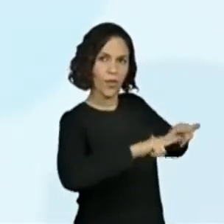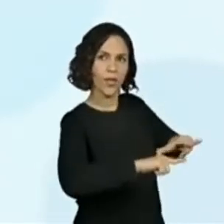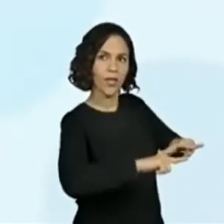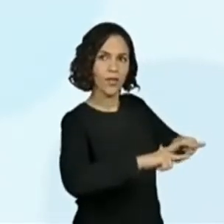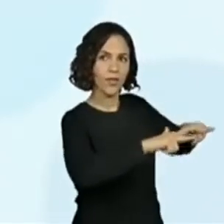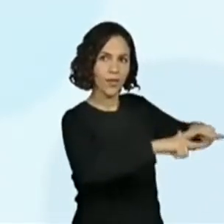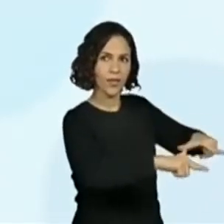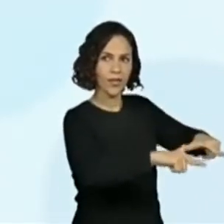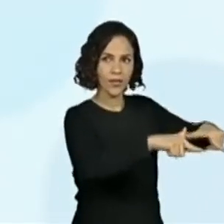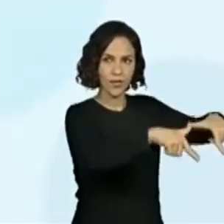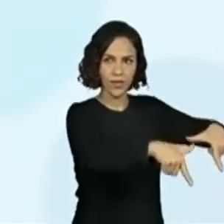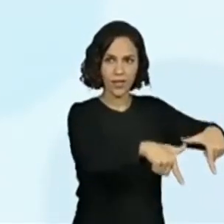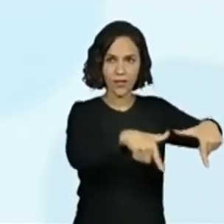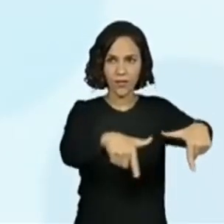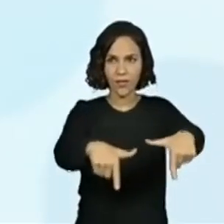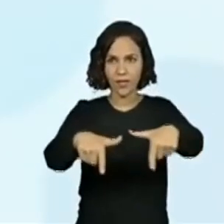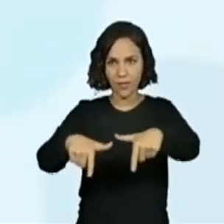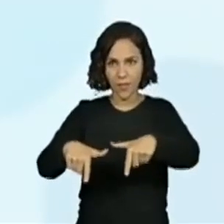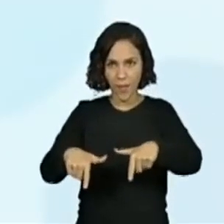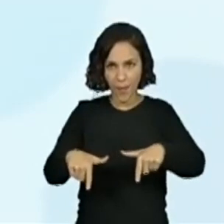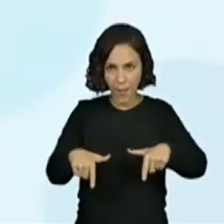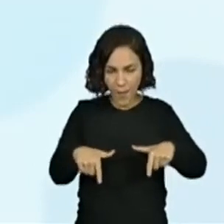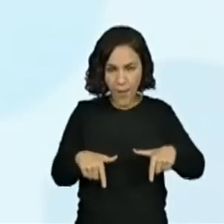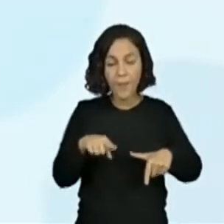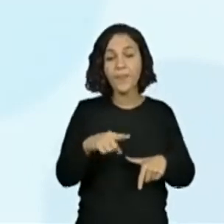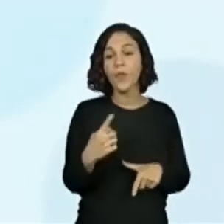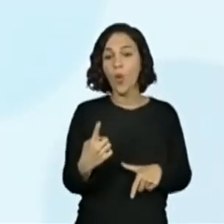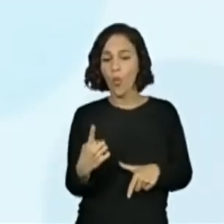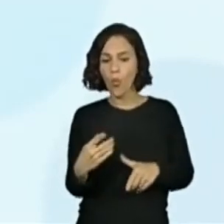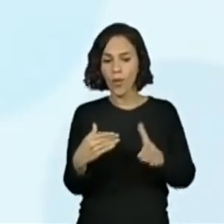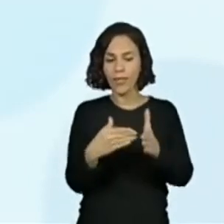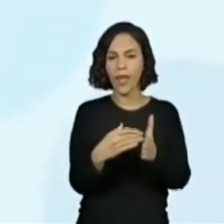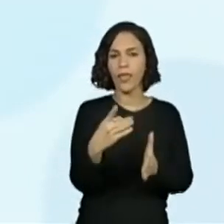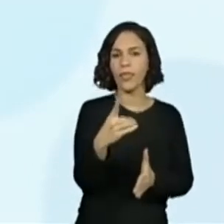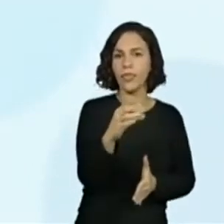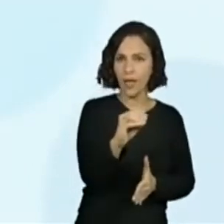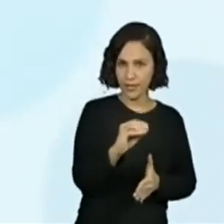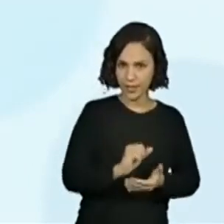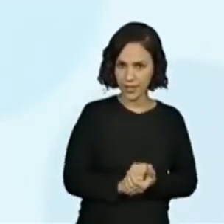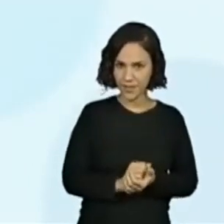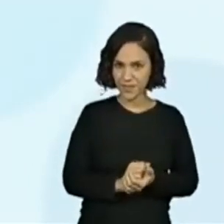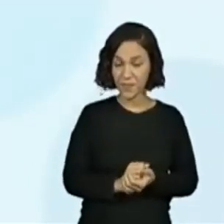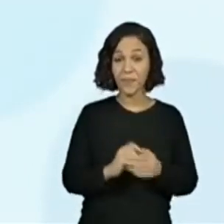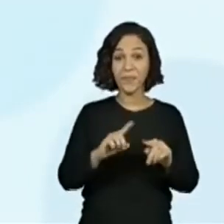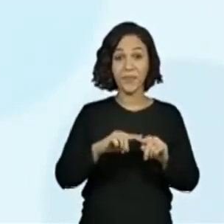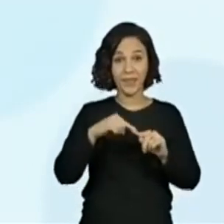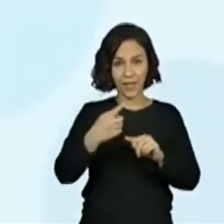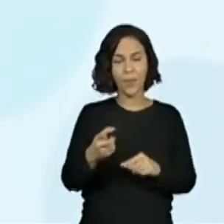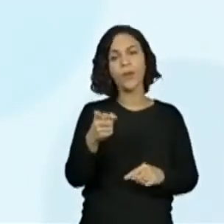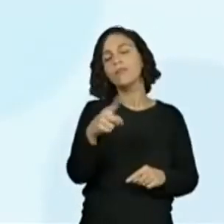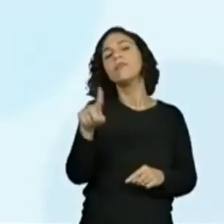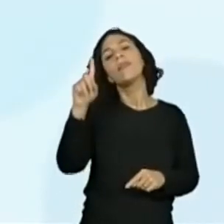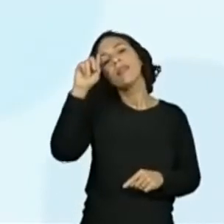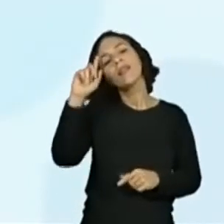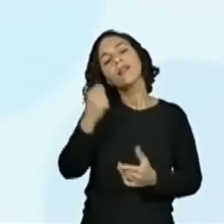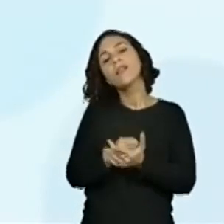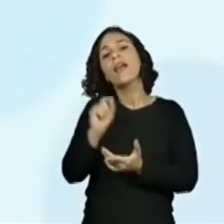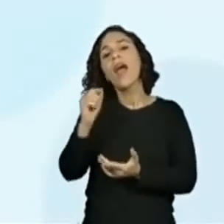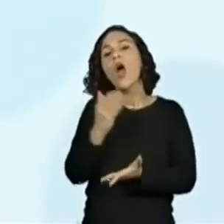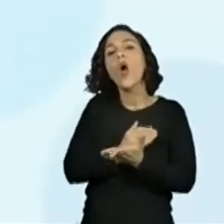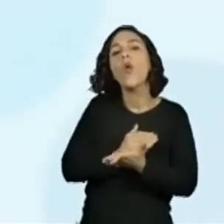10. Depois, deve-se decidir quem vai começar.